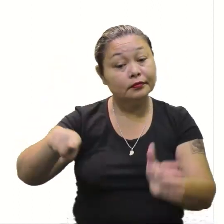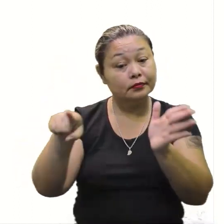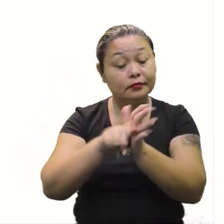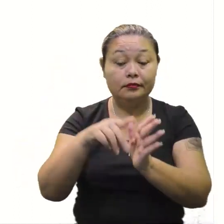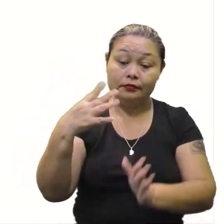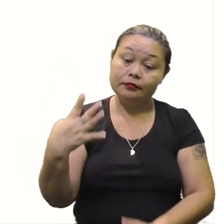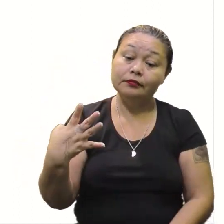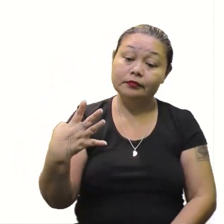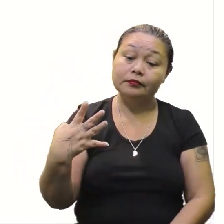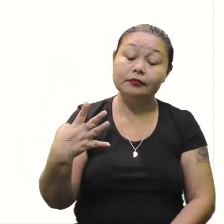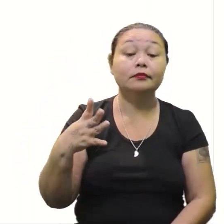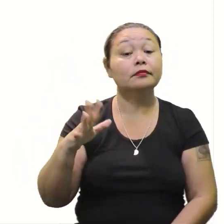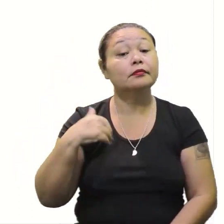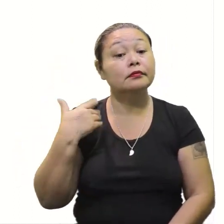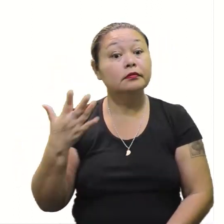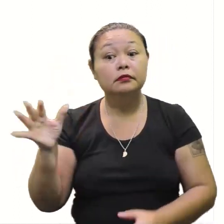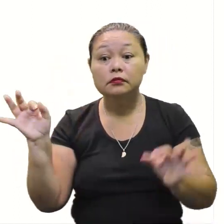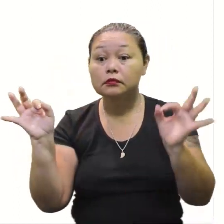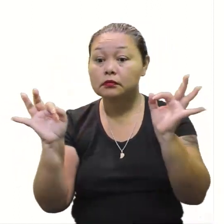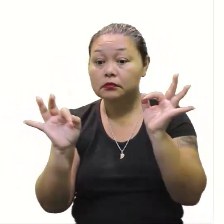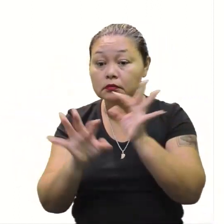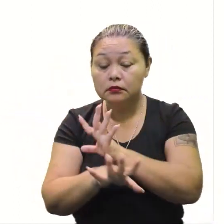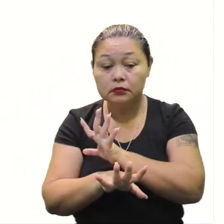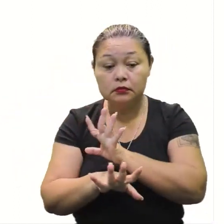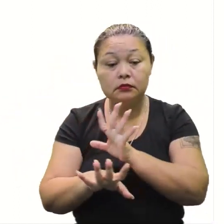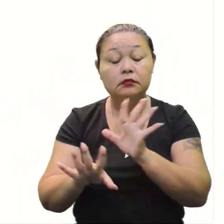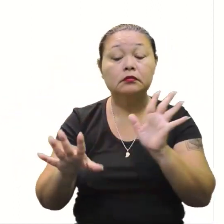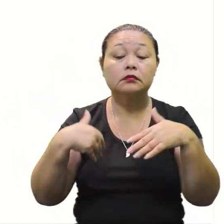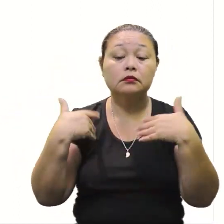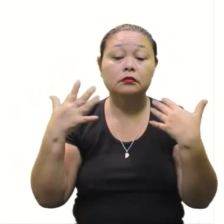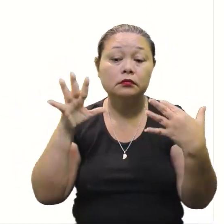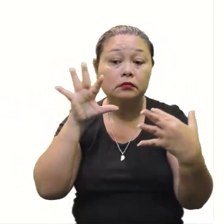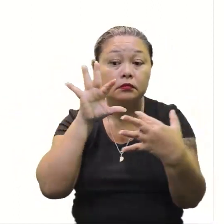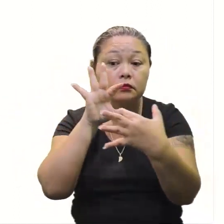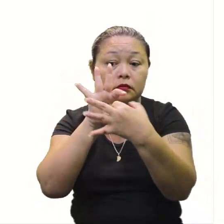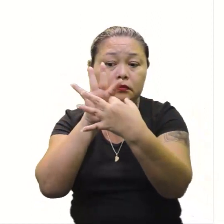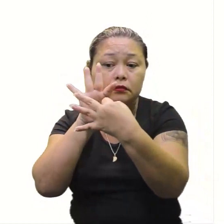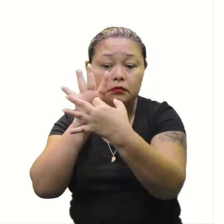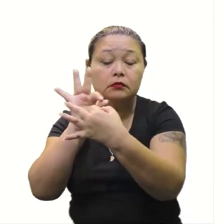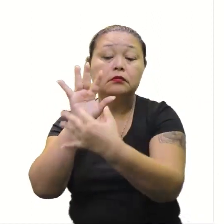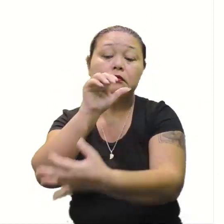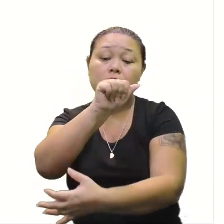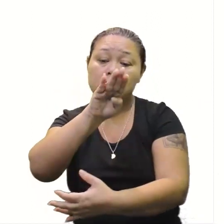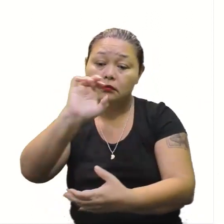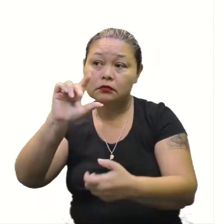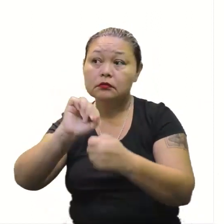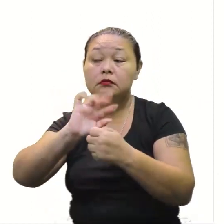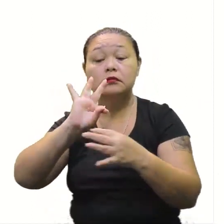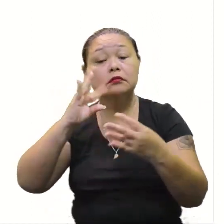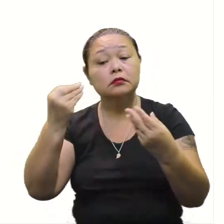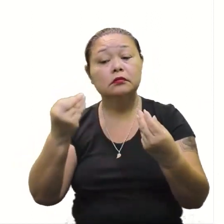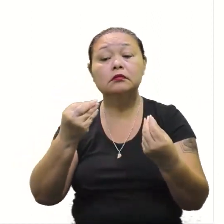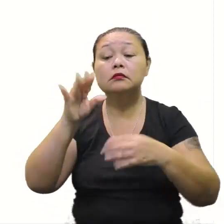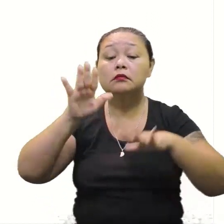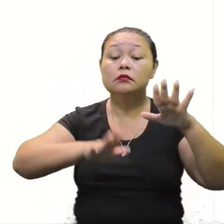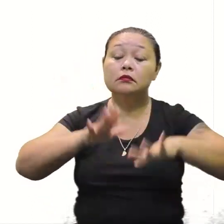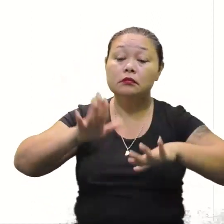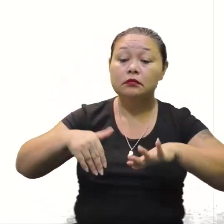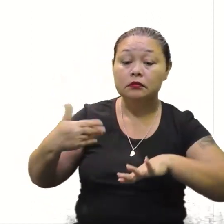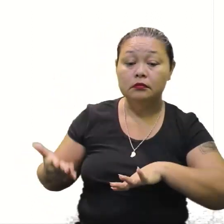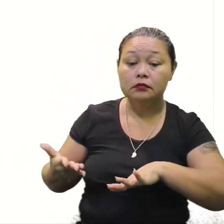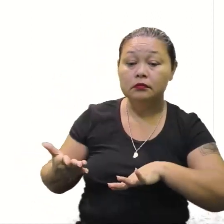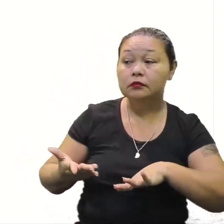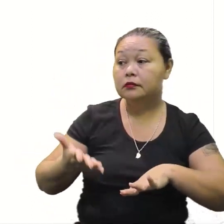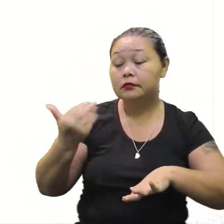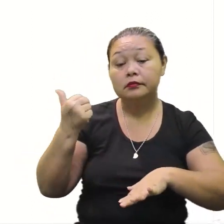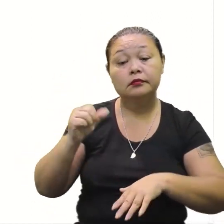menos 4. Ah, então pronto. Uma vez que eu conectei os coeficientes agora, o resto tudo vai depender daí. Quer ver?